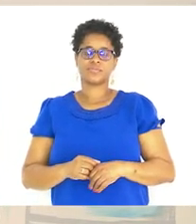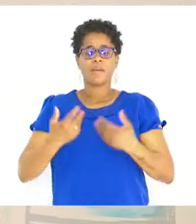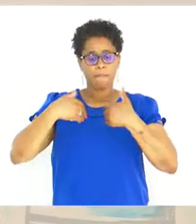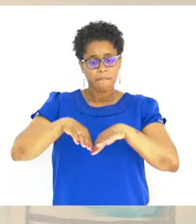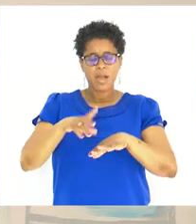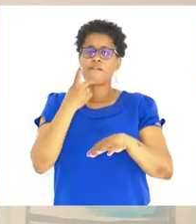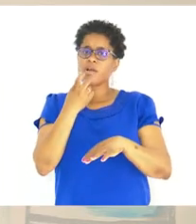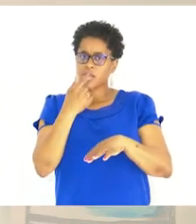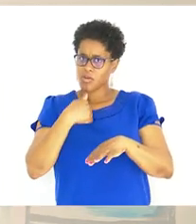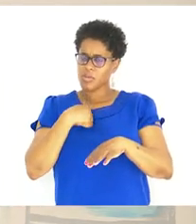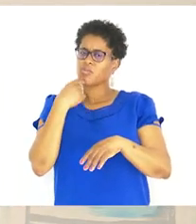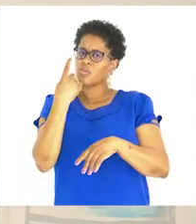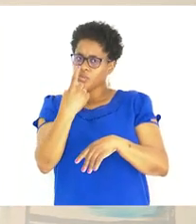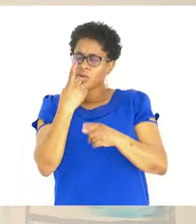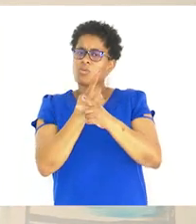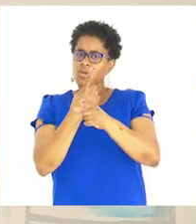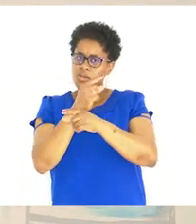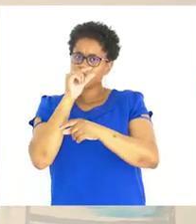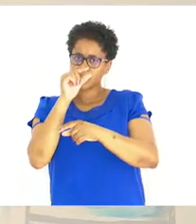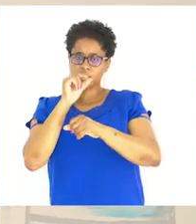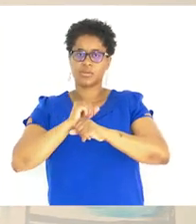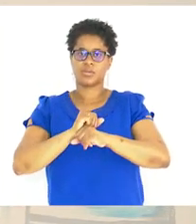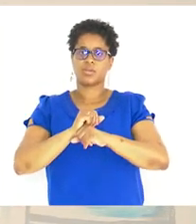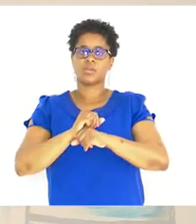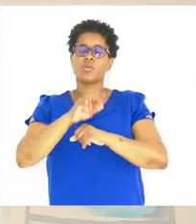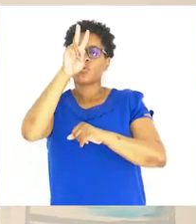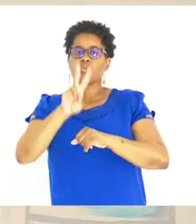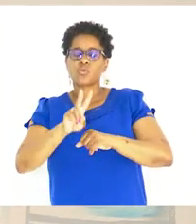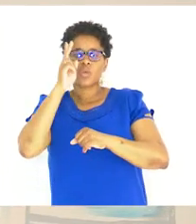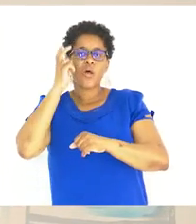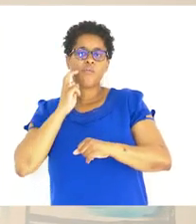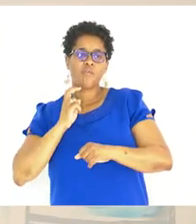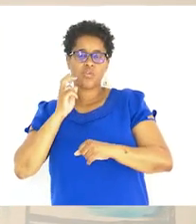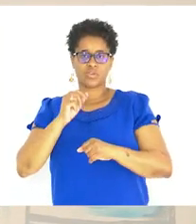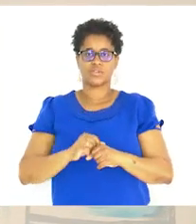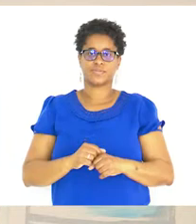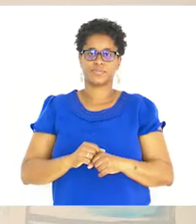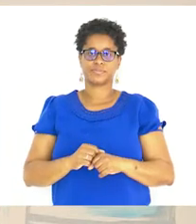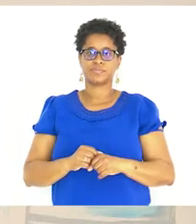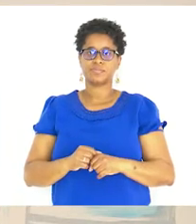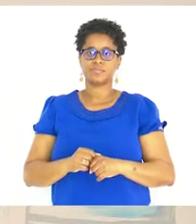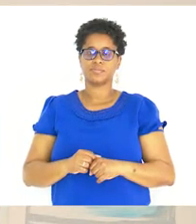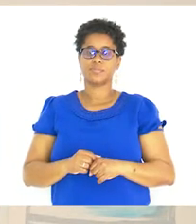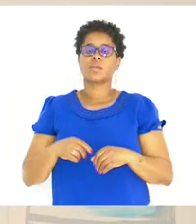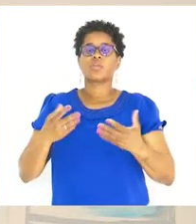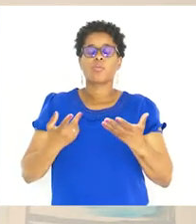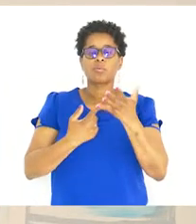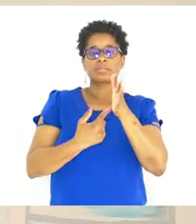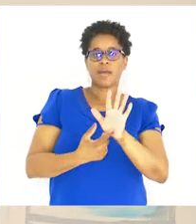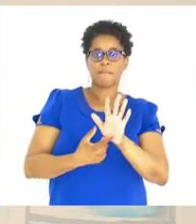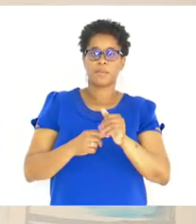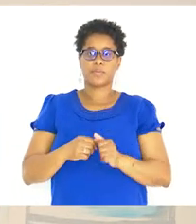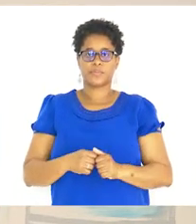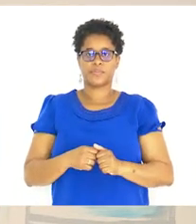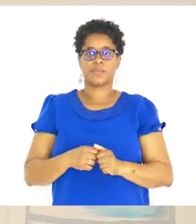Faltou um por menor Os bisavós Os bisavós Por exemplo